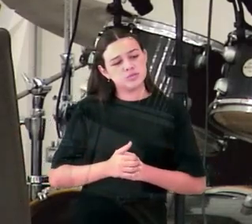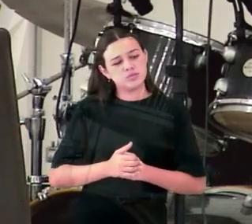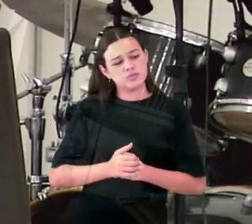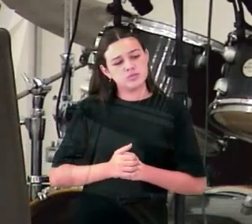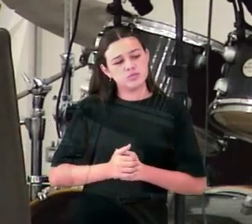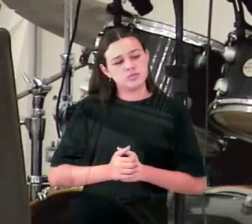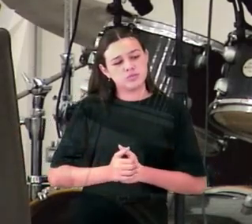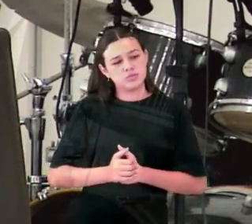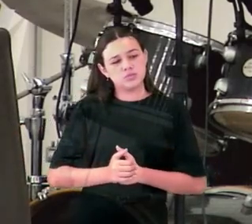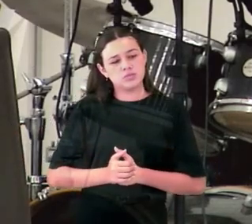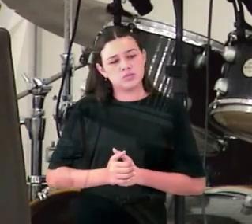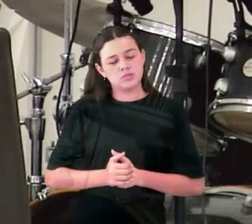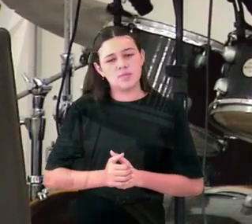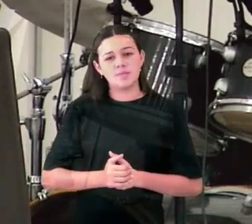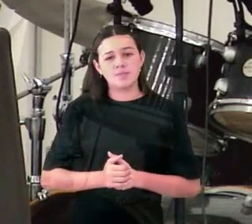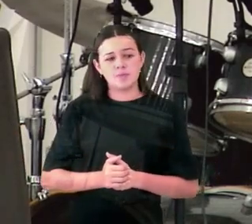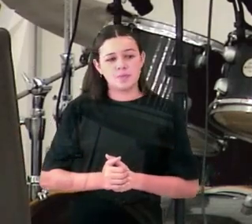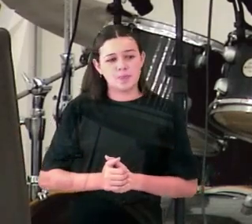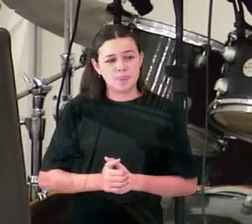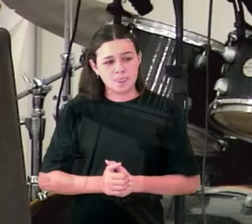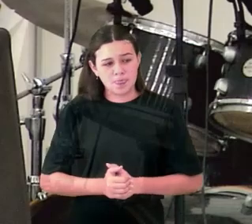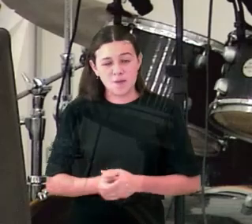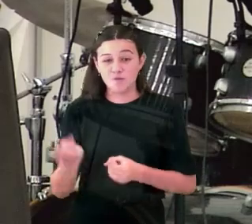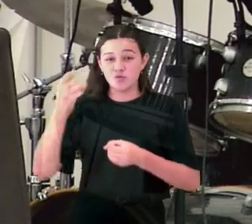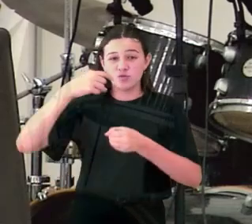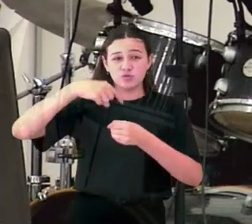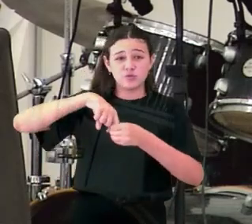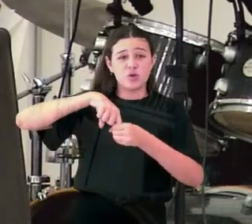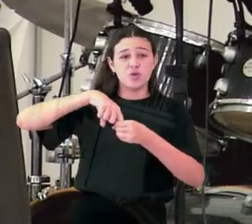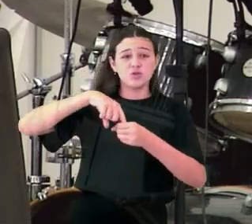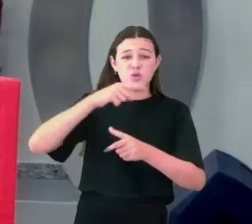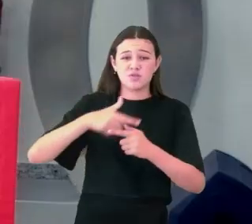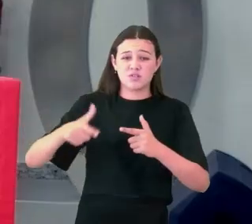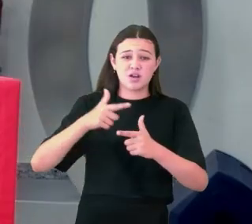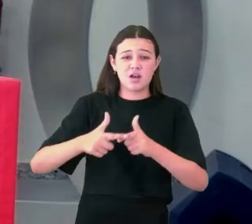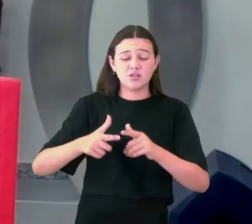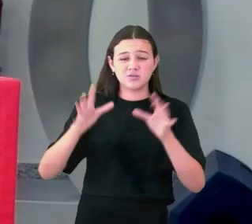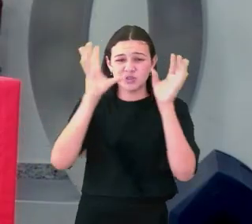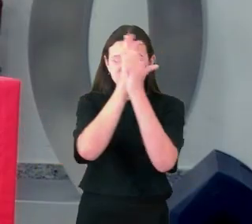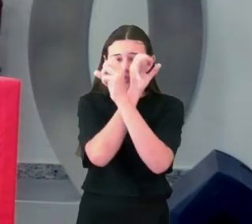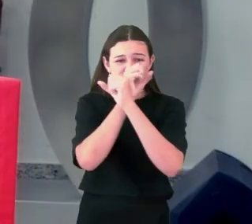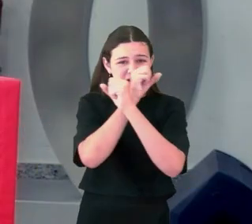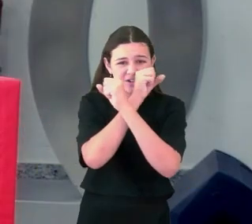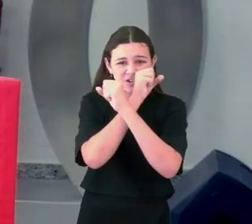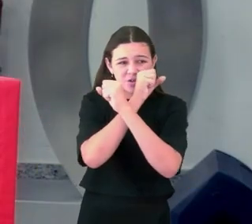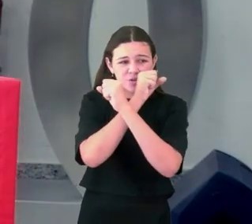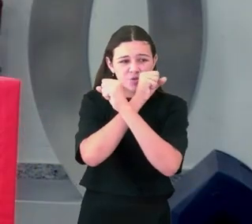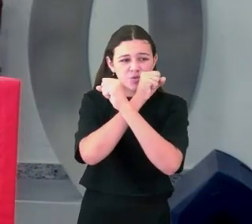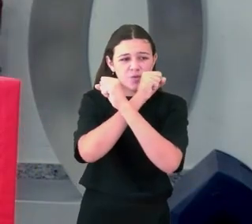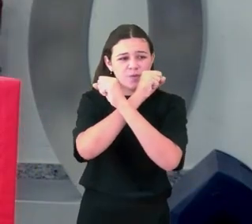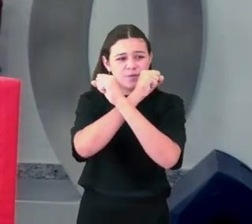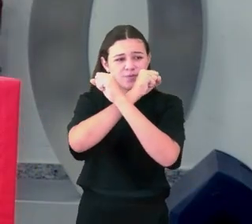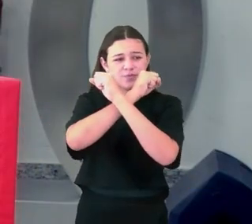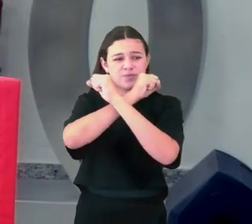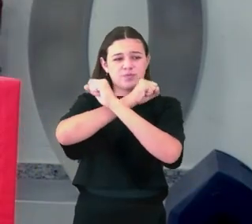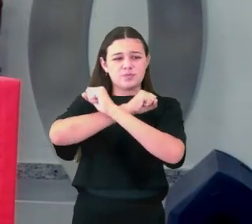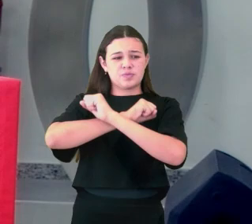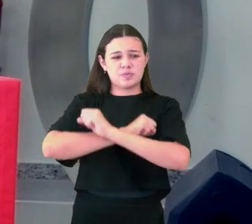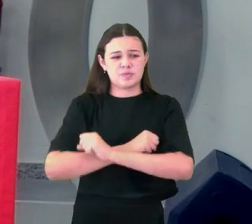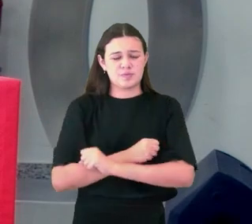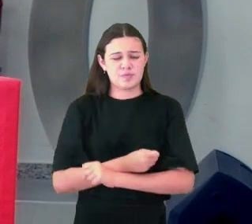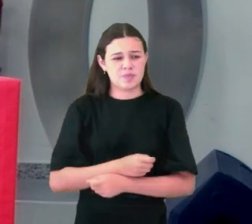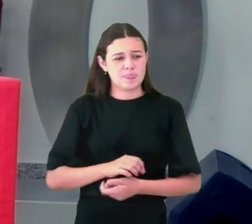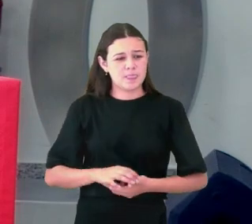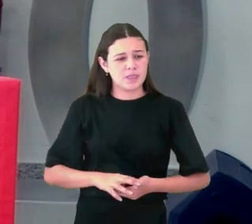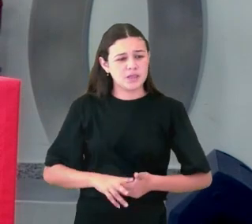ignorância, ao desconhecimento e a tantos outros sentimentos que parecem proliferar em nossos dias. E eu vou dizer